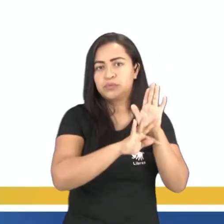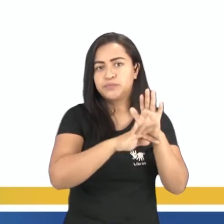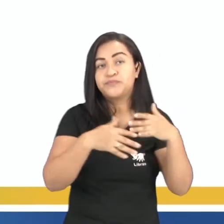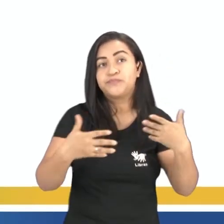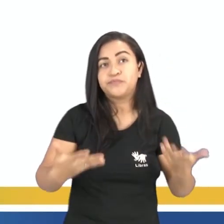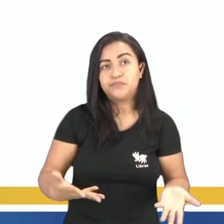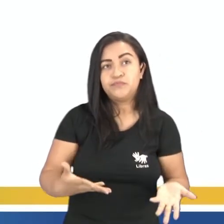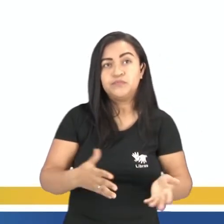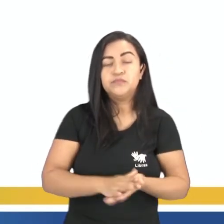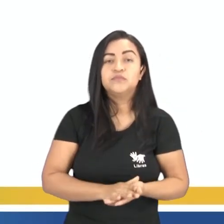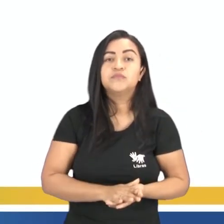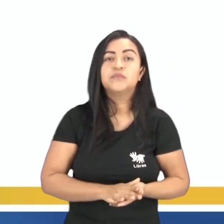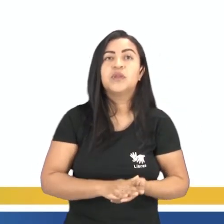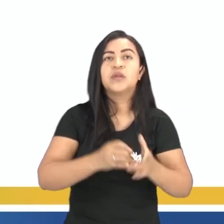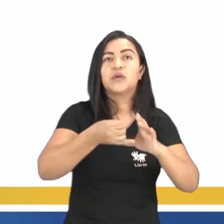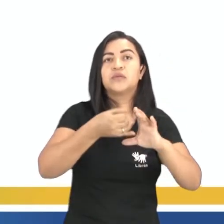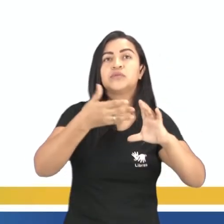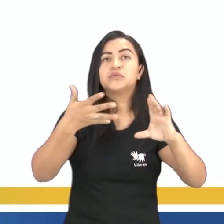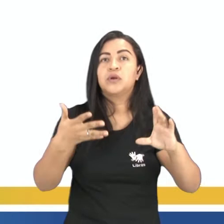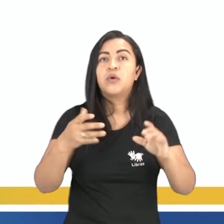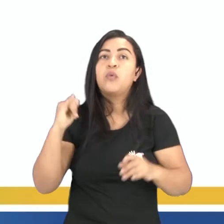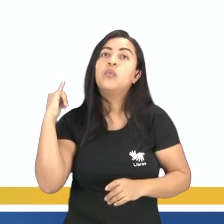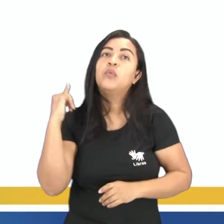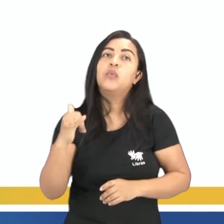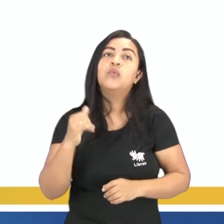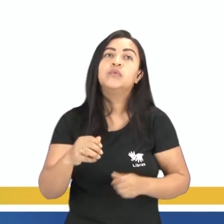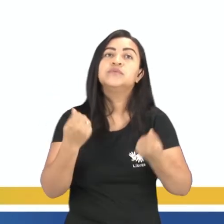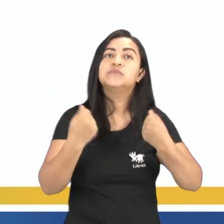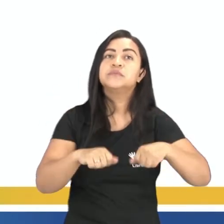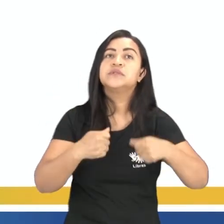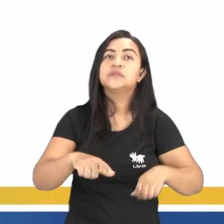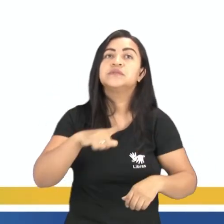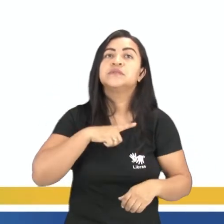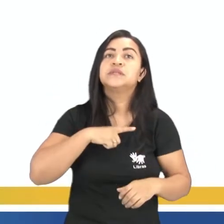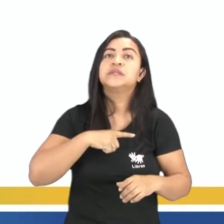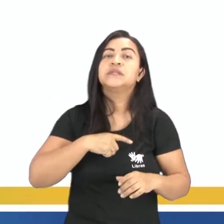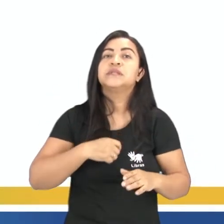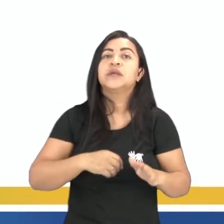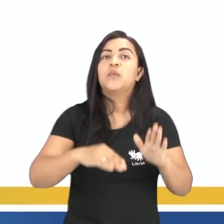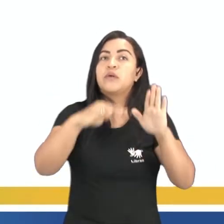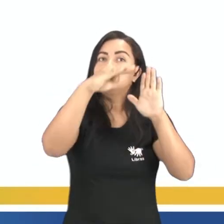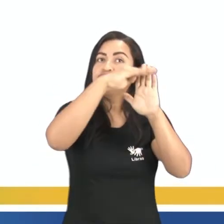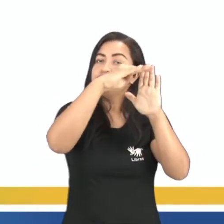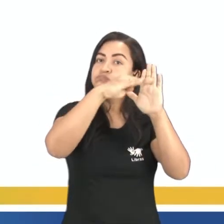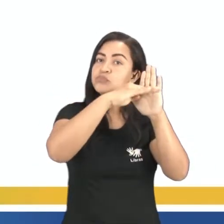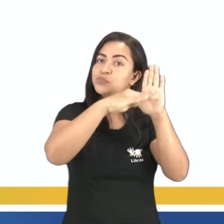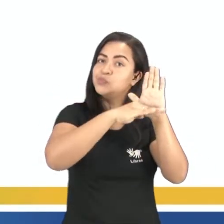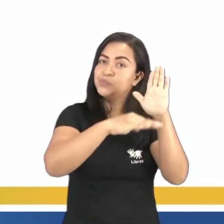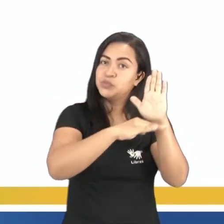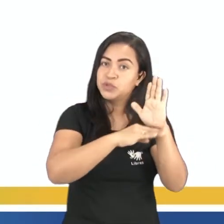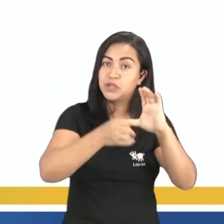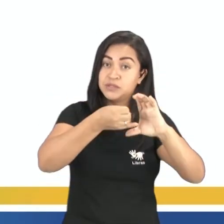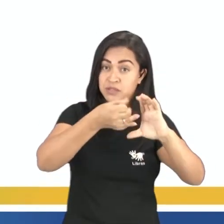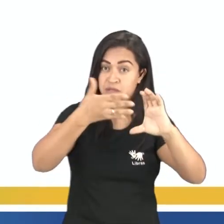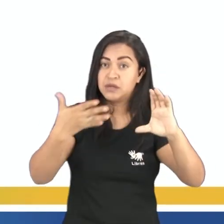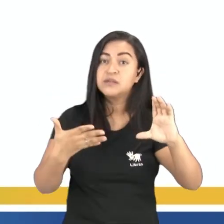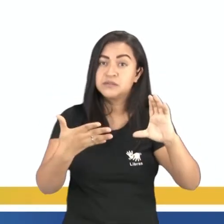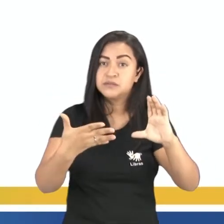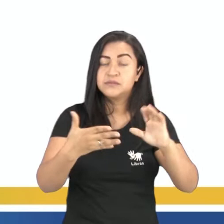Em termos do plano geral, o conto deve apresentar uma determinada ordem criada pelos elementos da narrativa, que será